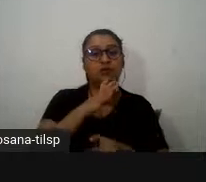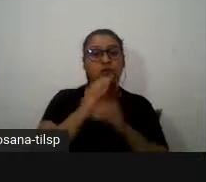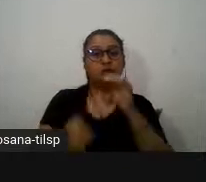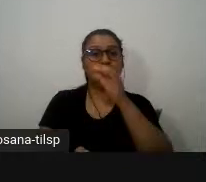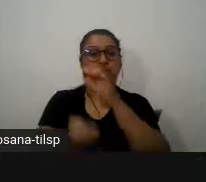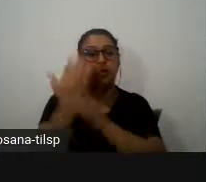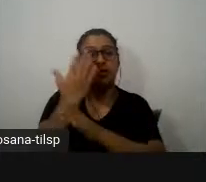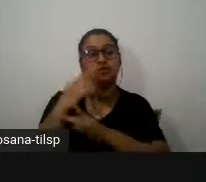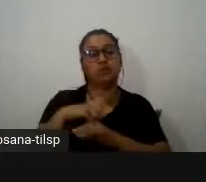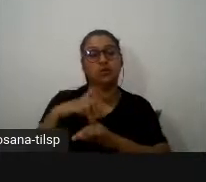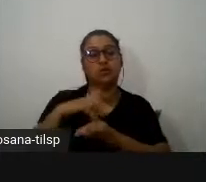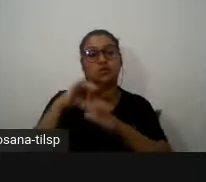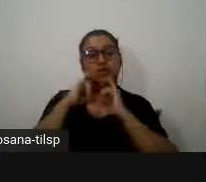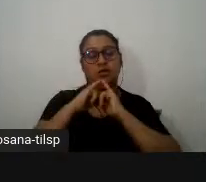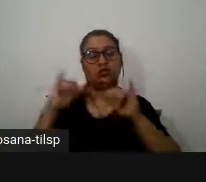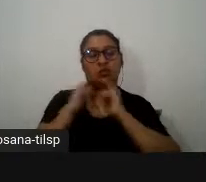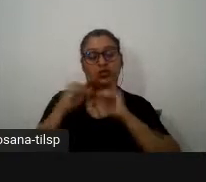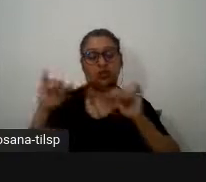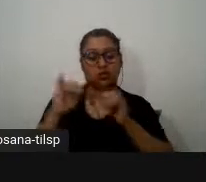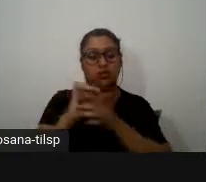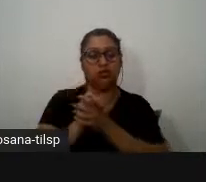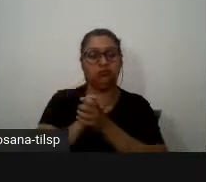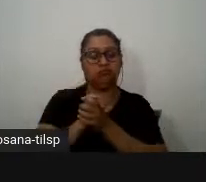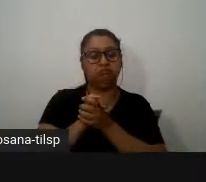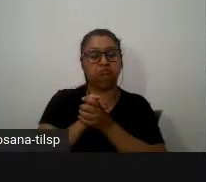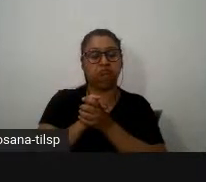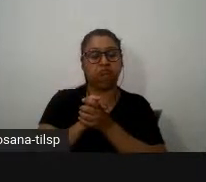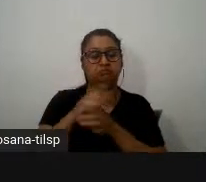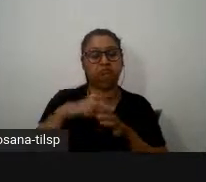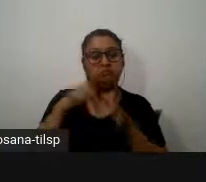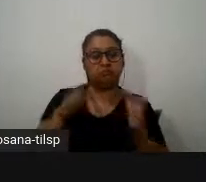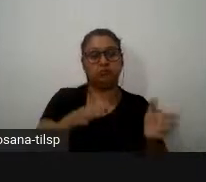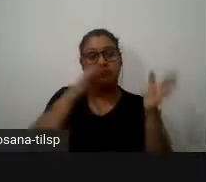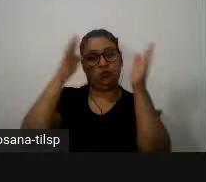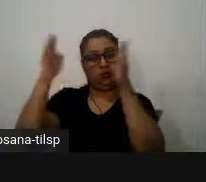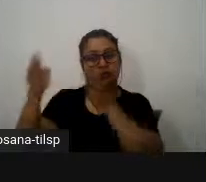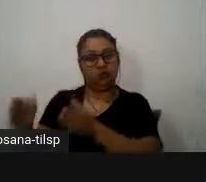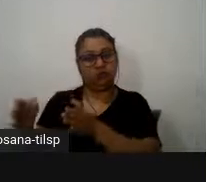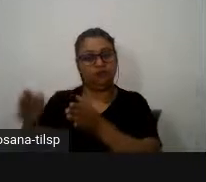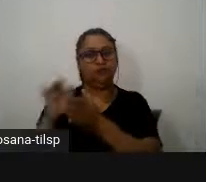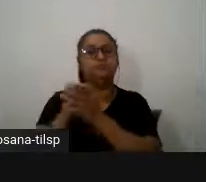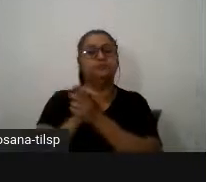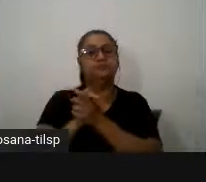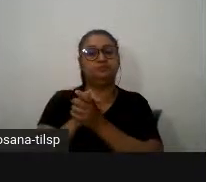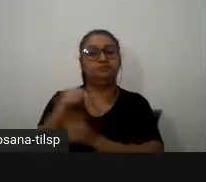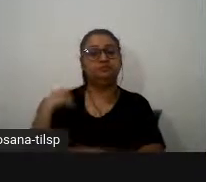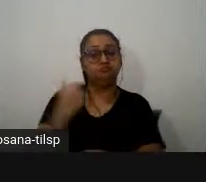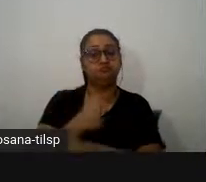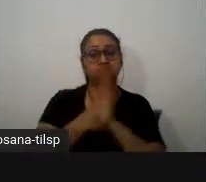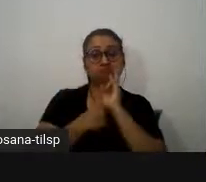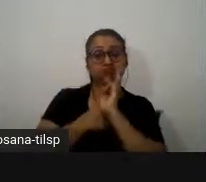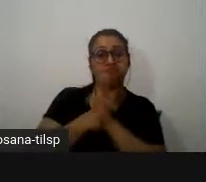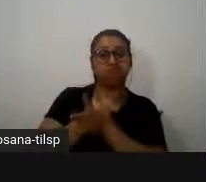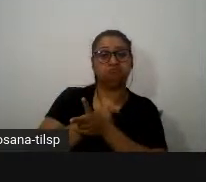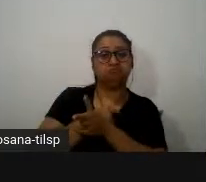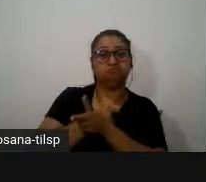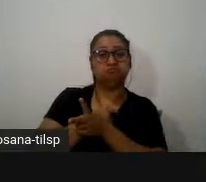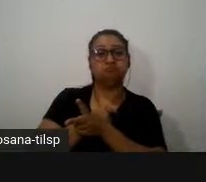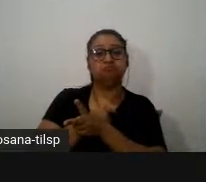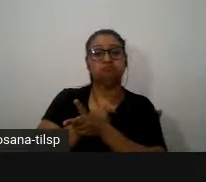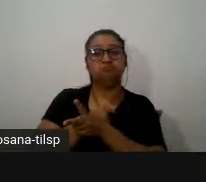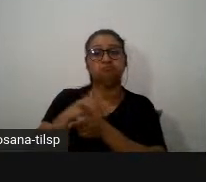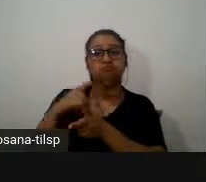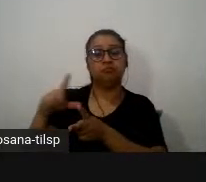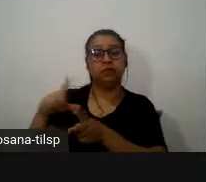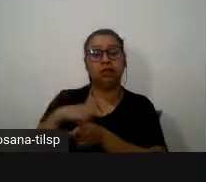comunicado e a parte interessante é que no lado direito nós observamos uma completa ausência